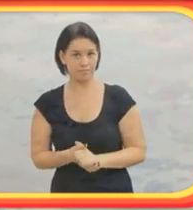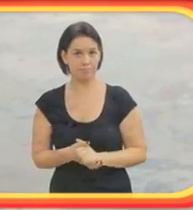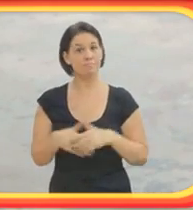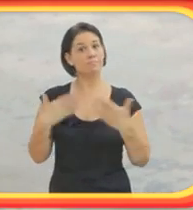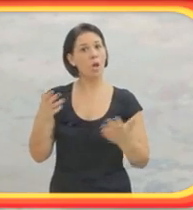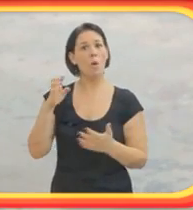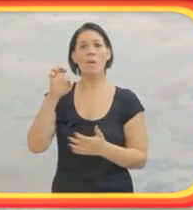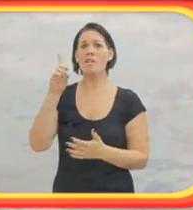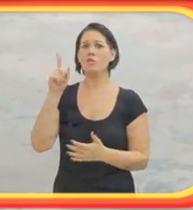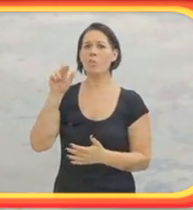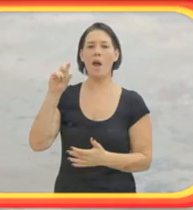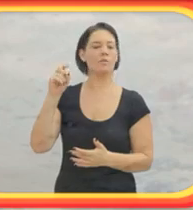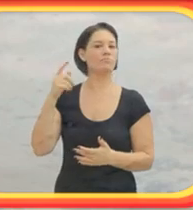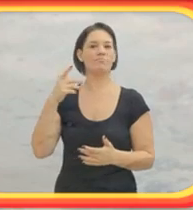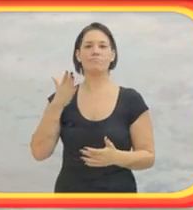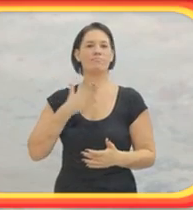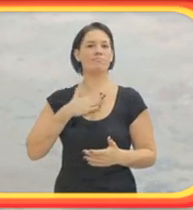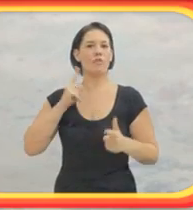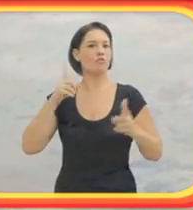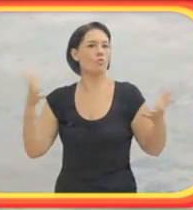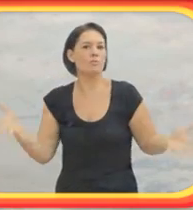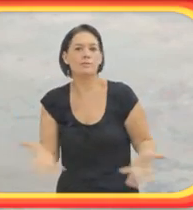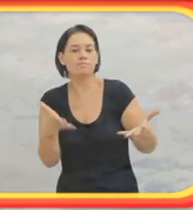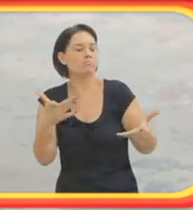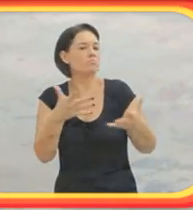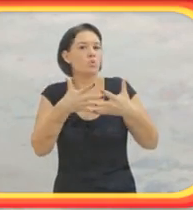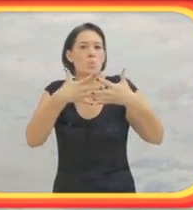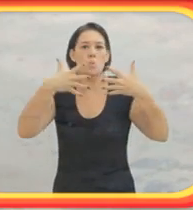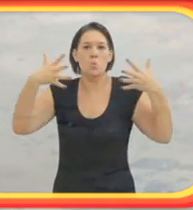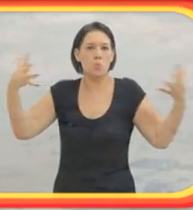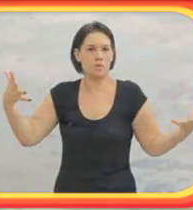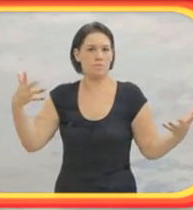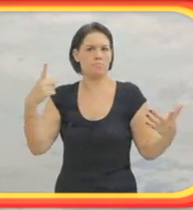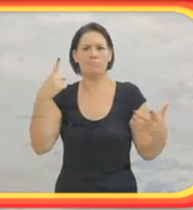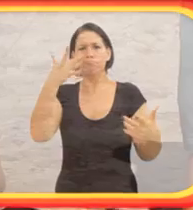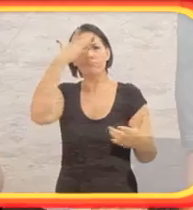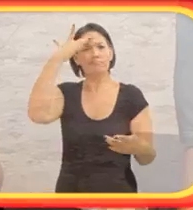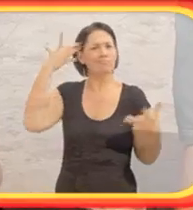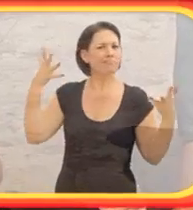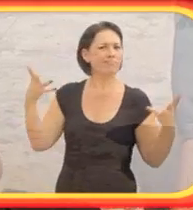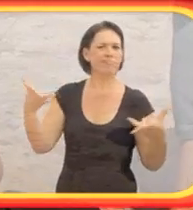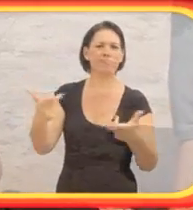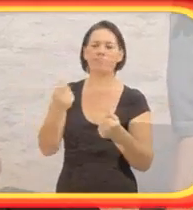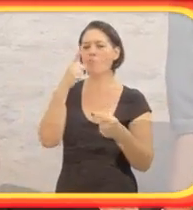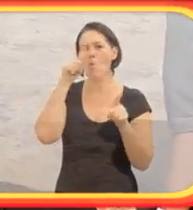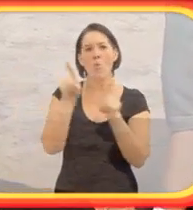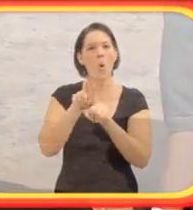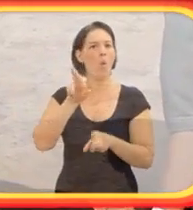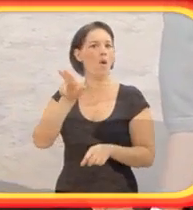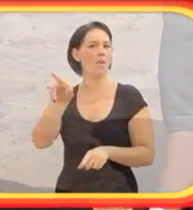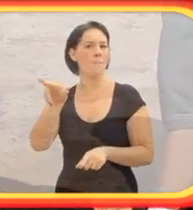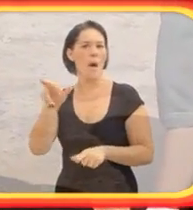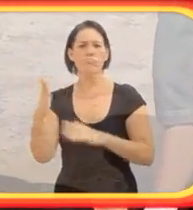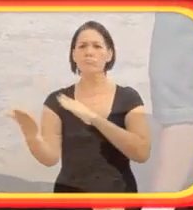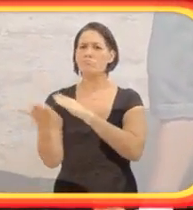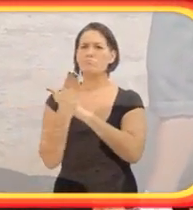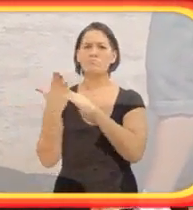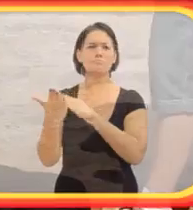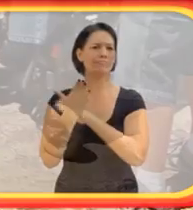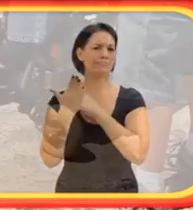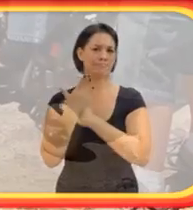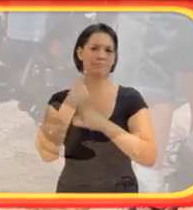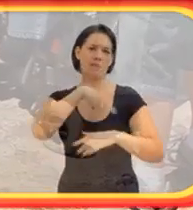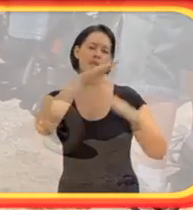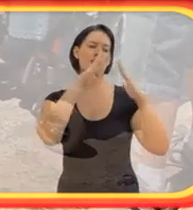Mais uns anos depois, o Eduardo conseguiu convencer ele, fazer um triciclo para ele. Então, o Eduardo foi um incentivo, assim, muito